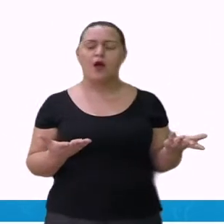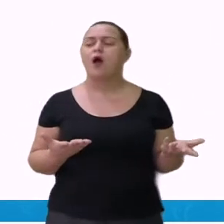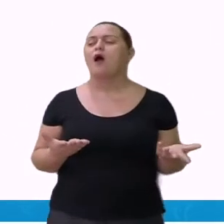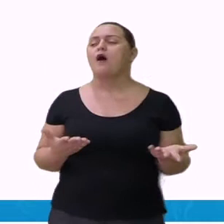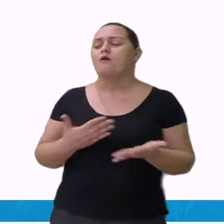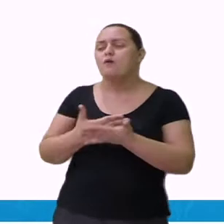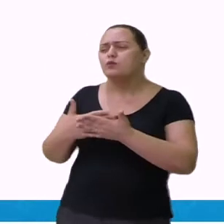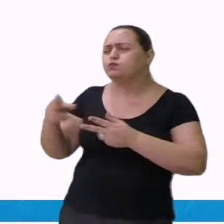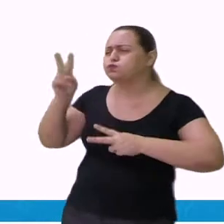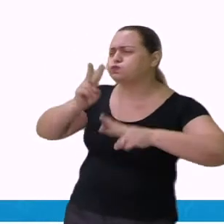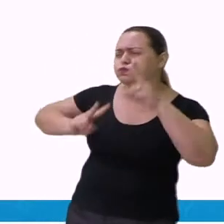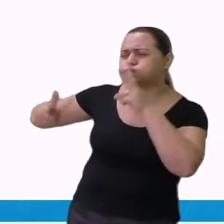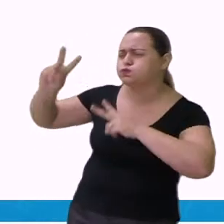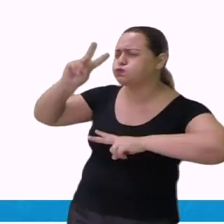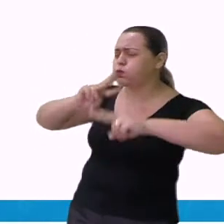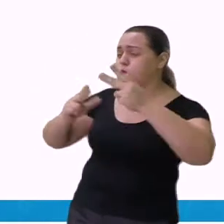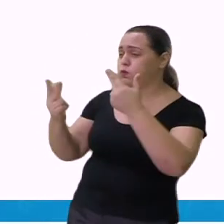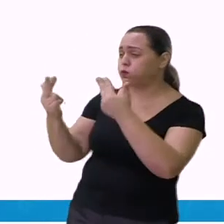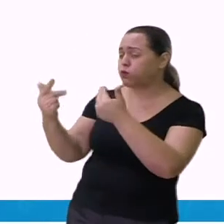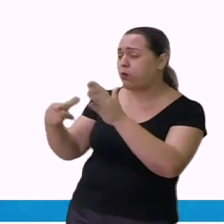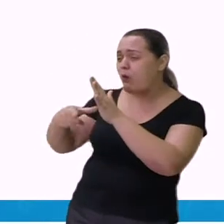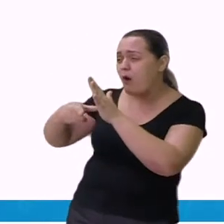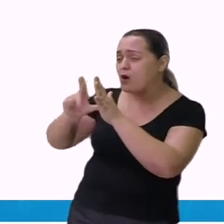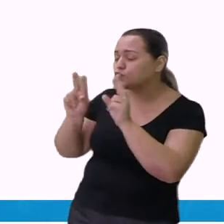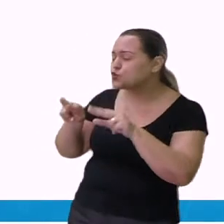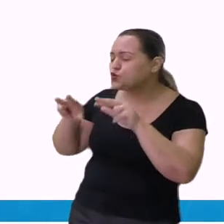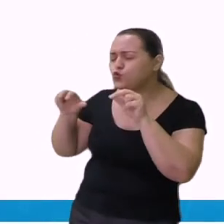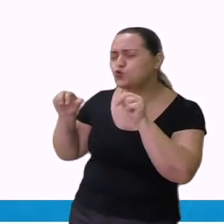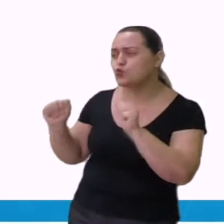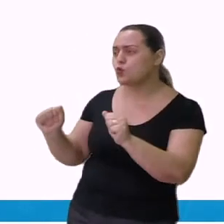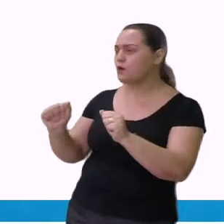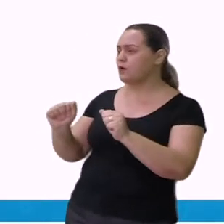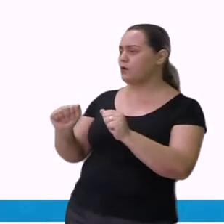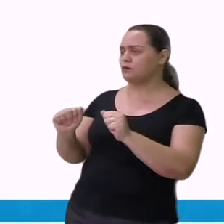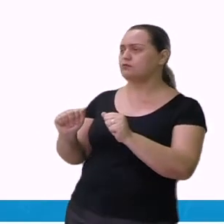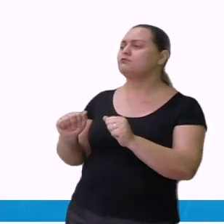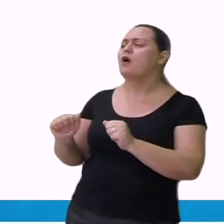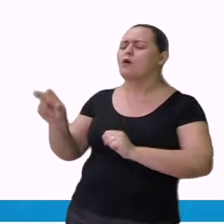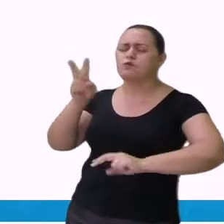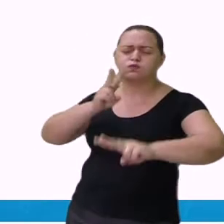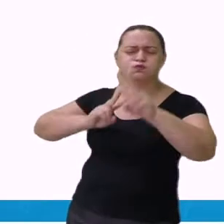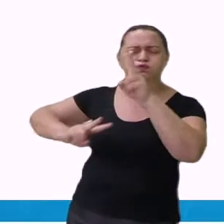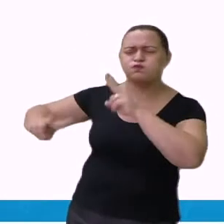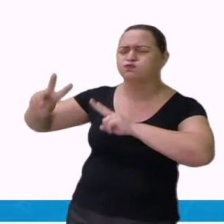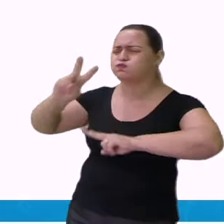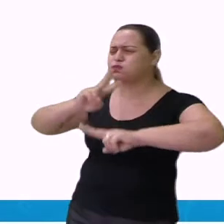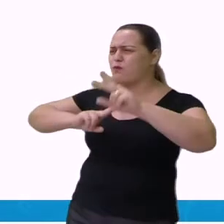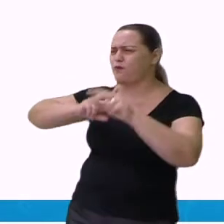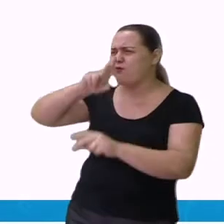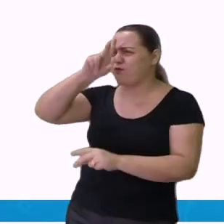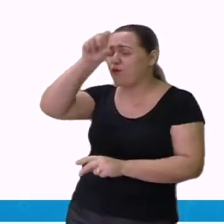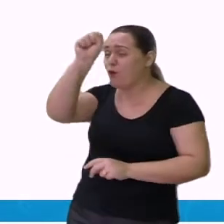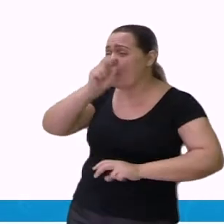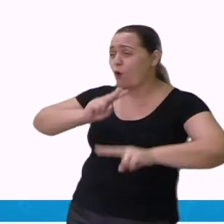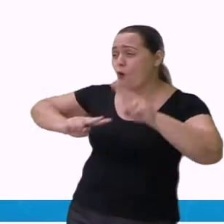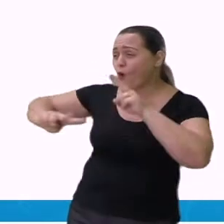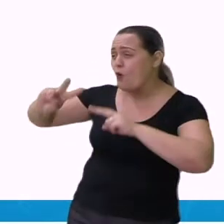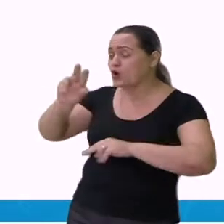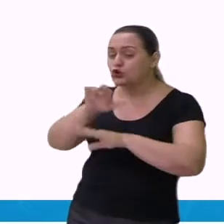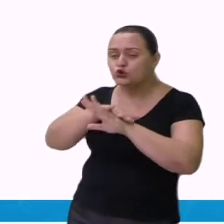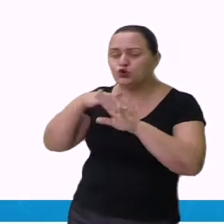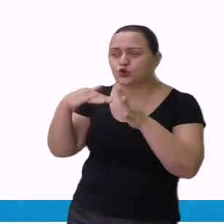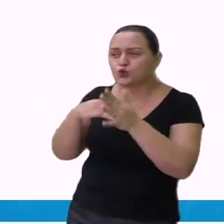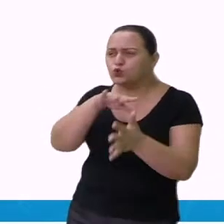ventar como nunca antes ventou no mundo. Vai ventar tanto que nenhum bicho